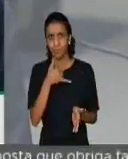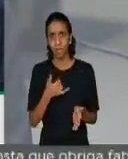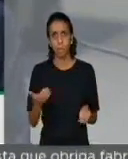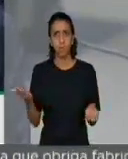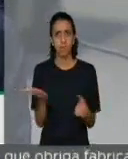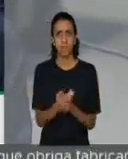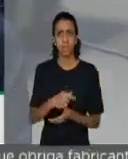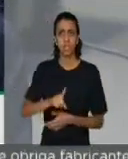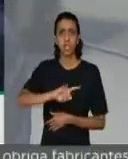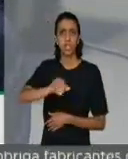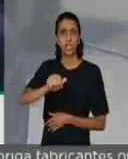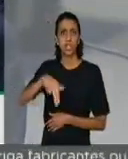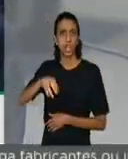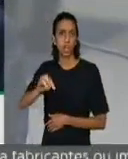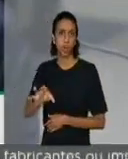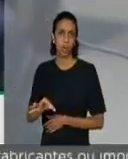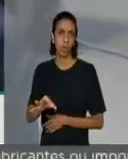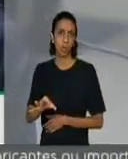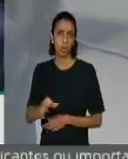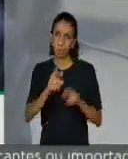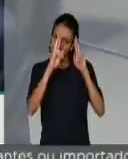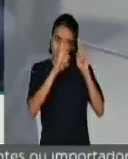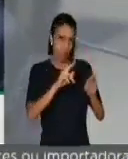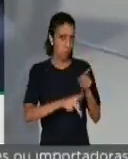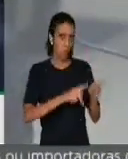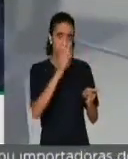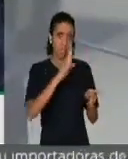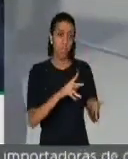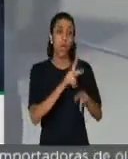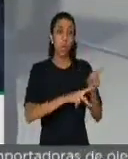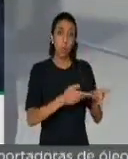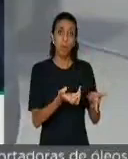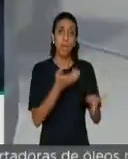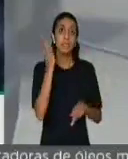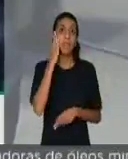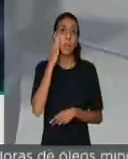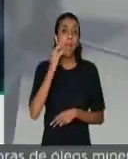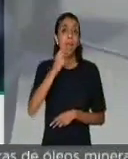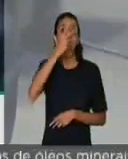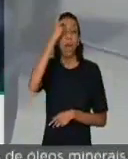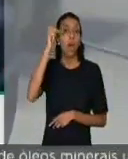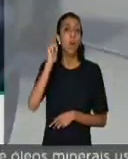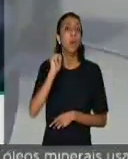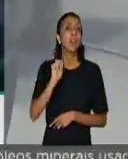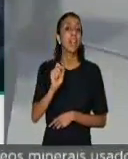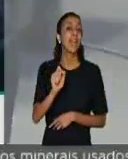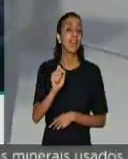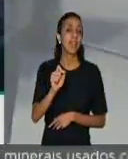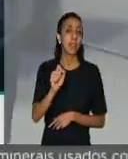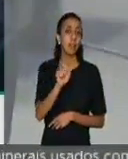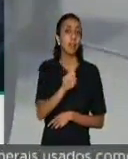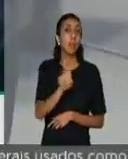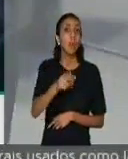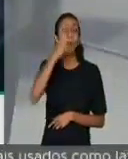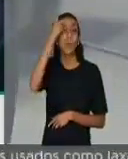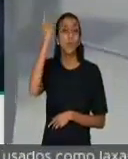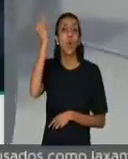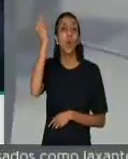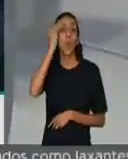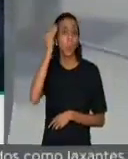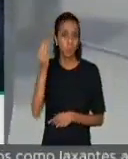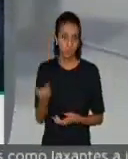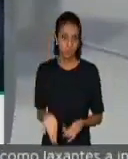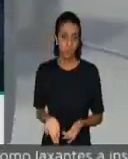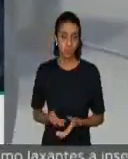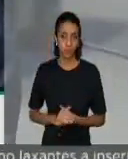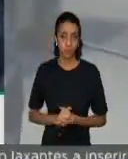e desrespeitando a população brasileira que quer saber quem são os culpados, quem é, por que que o presidente recebeu por